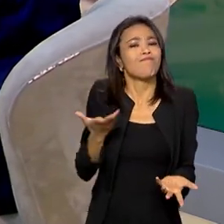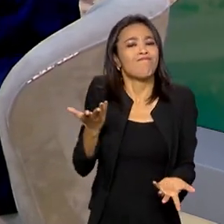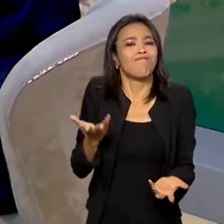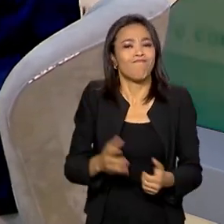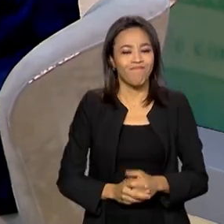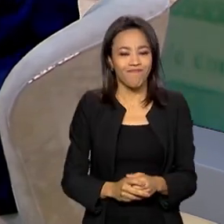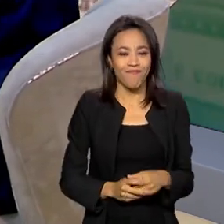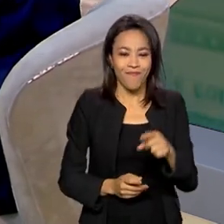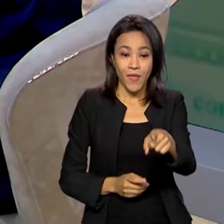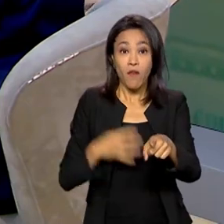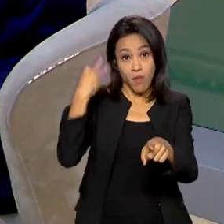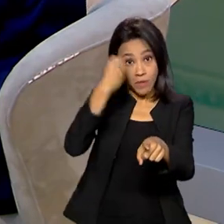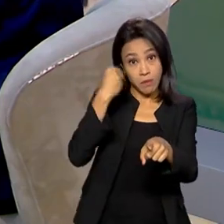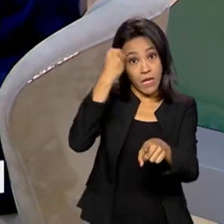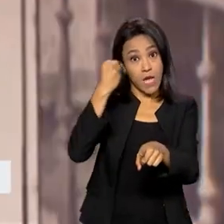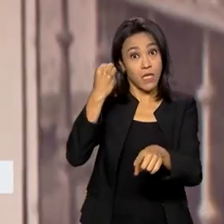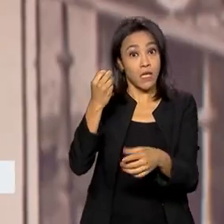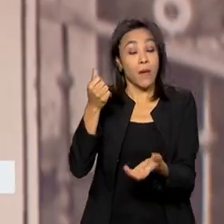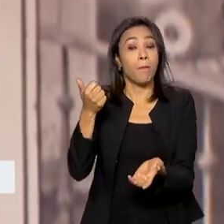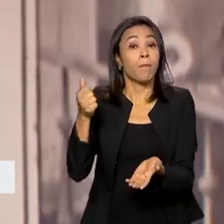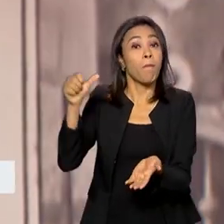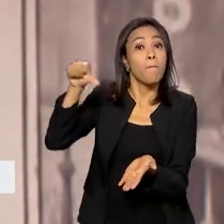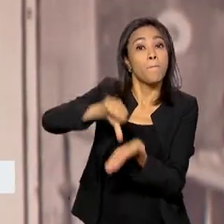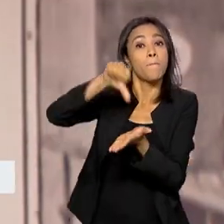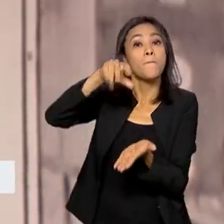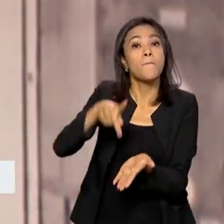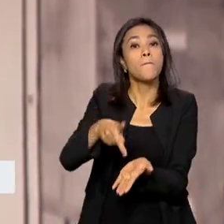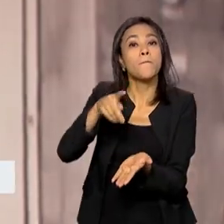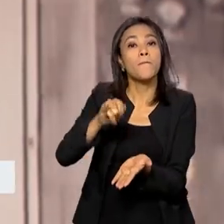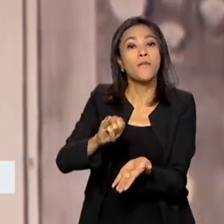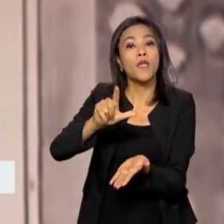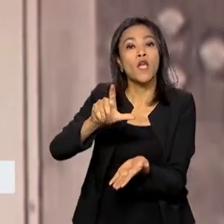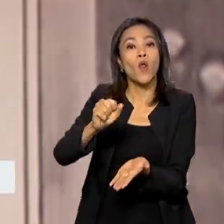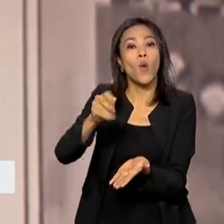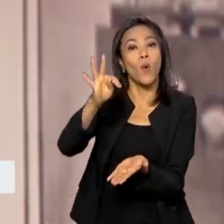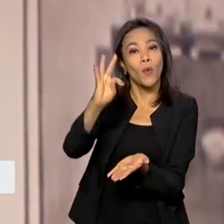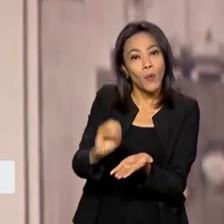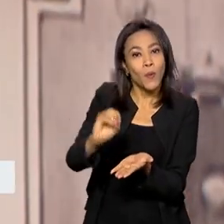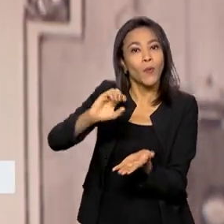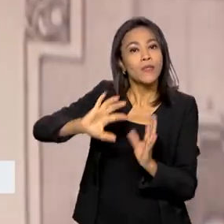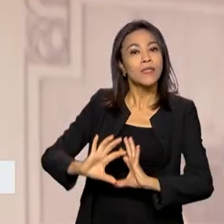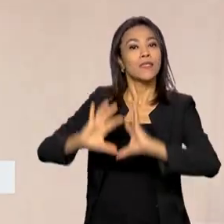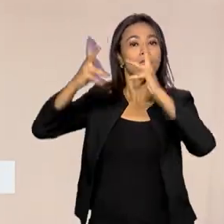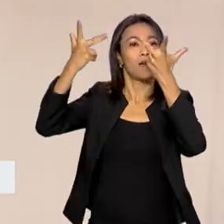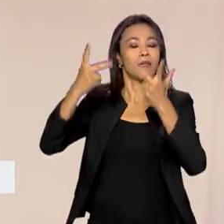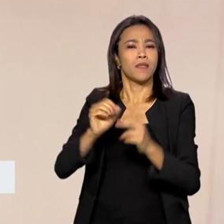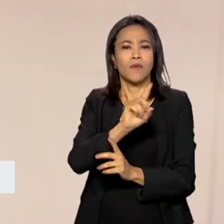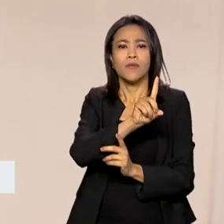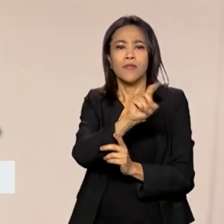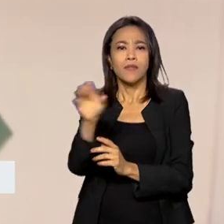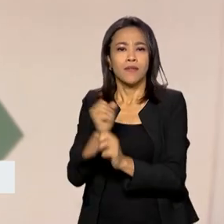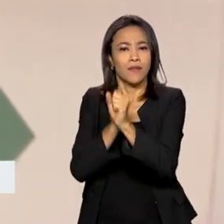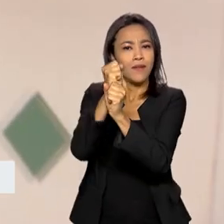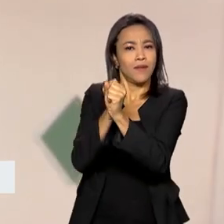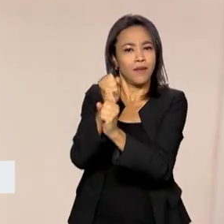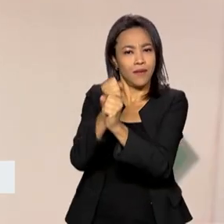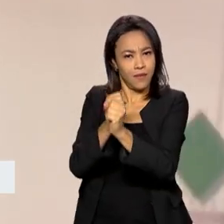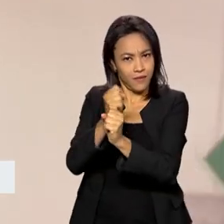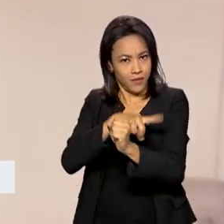experiência piloto em celebração dos 100 anos da nossa independência.